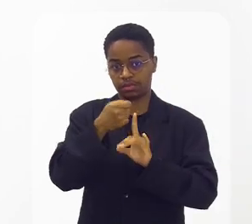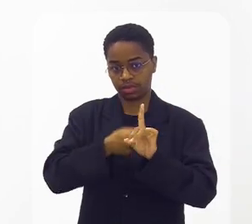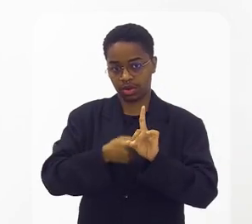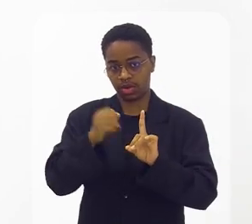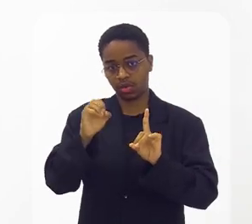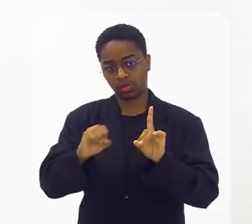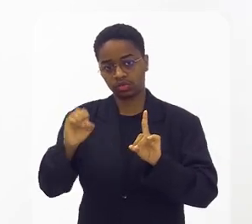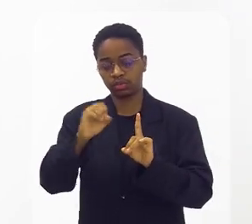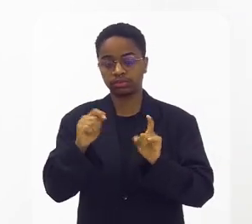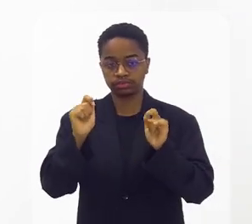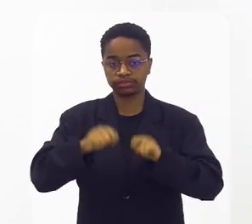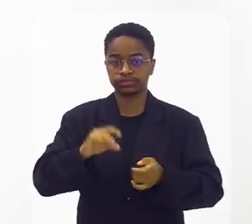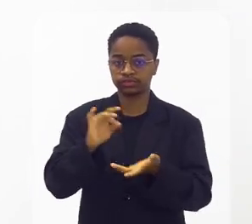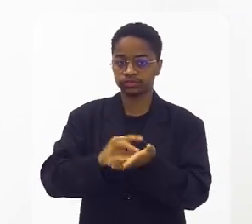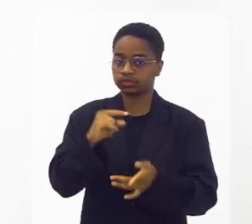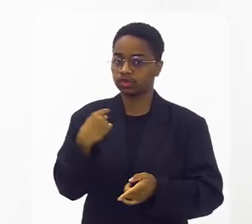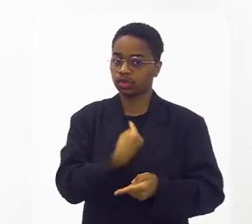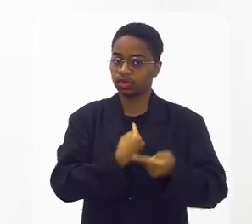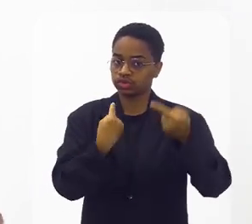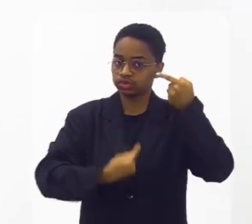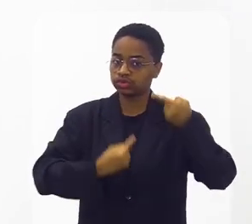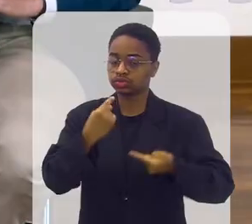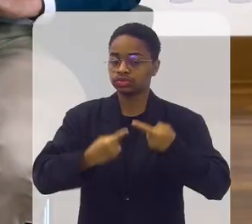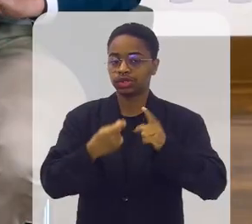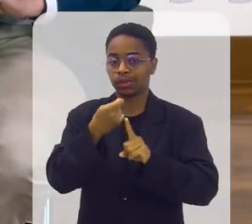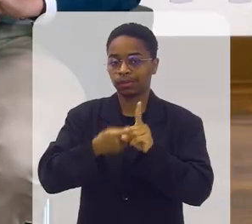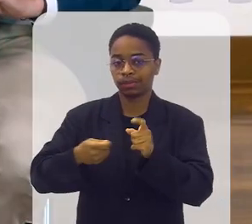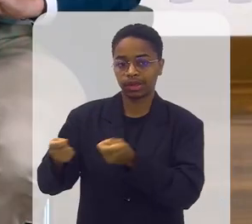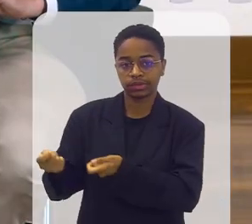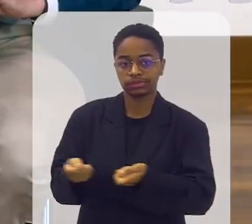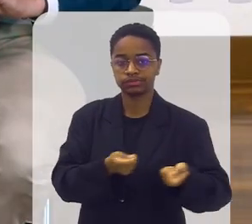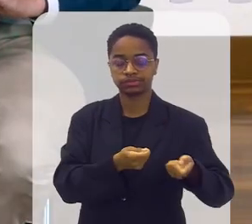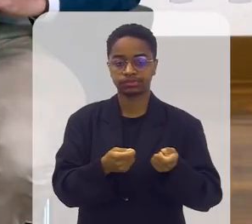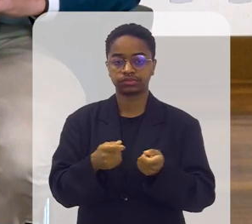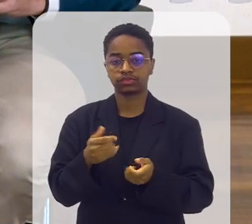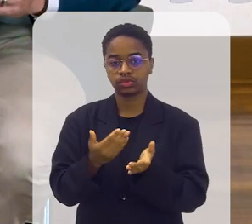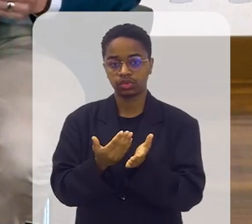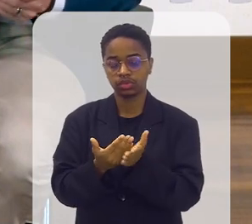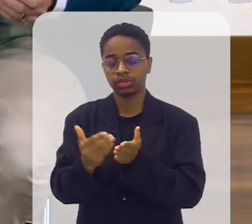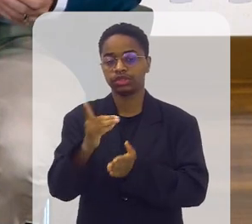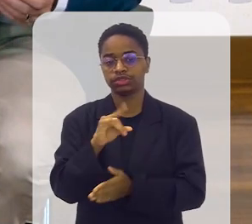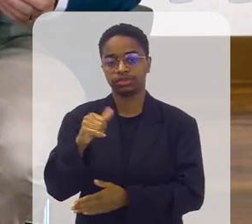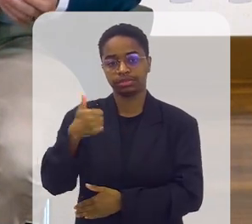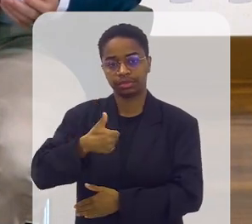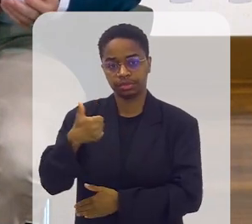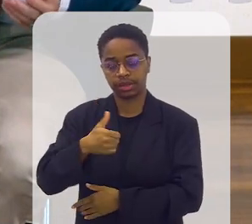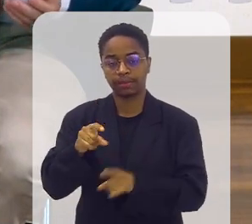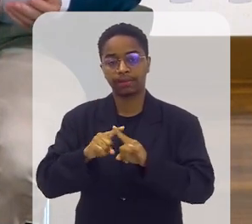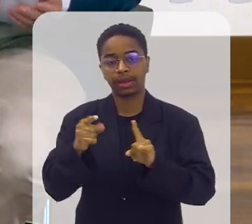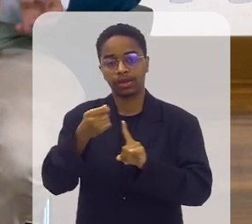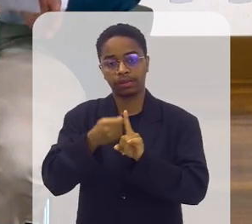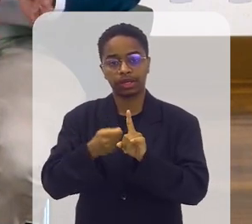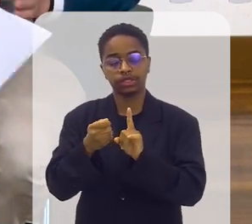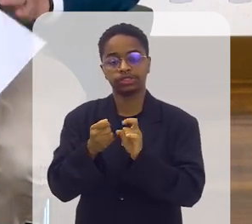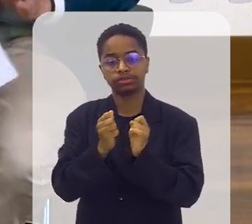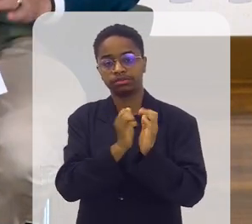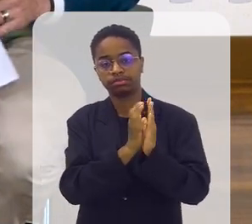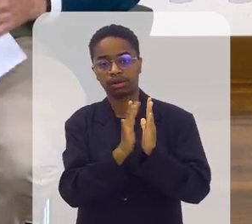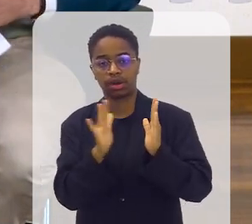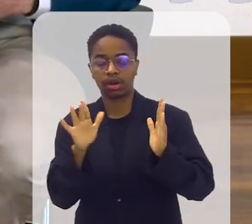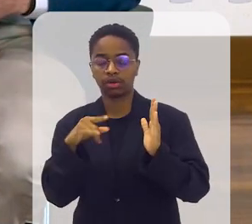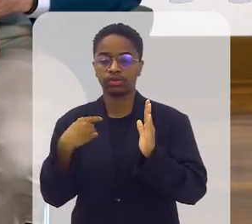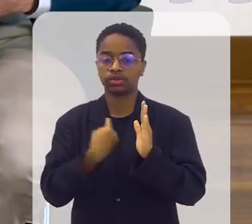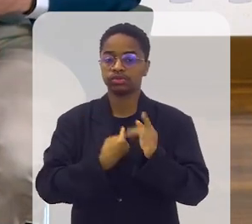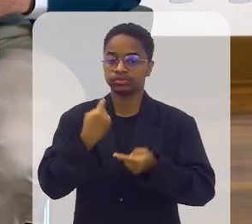no mês, para que a gente pudesse discutir o mês inteiro. A gente abre com o dia 1º, dia internacional, e o mês inteiro, a lei de minha